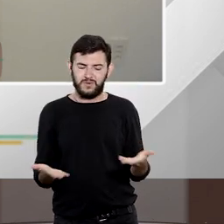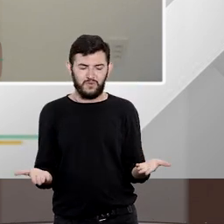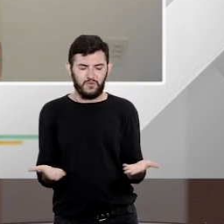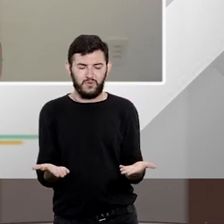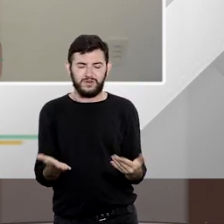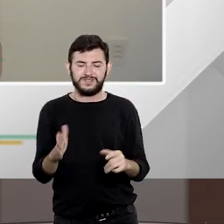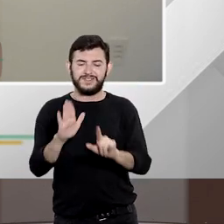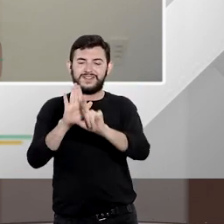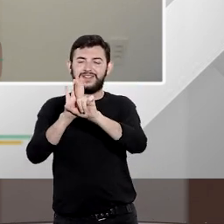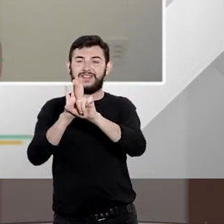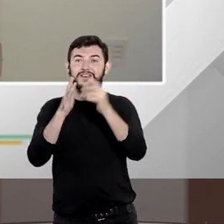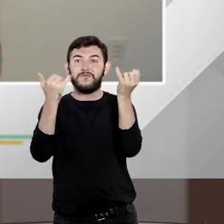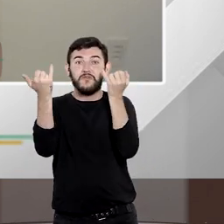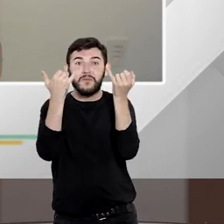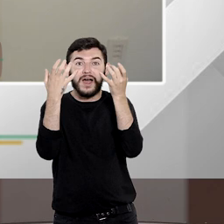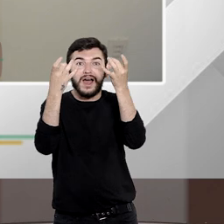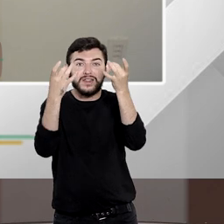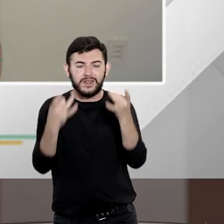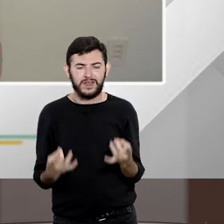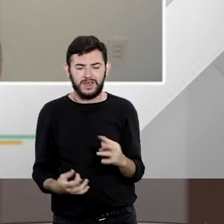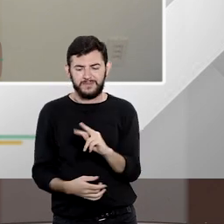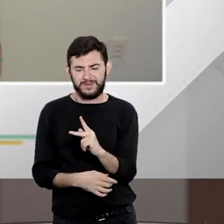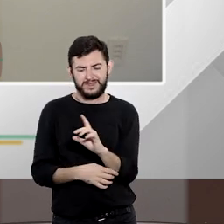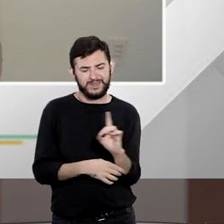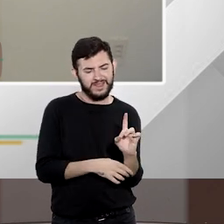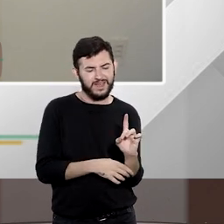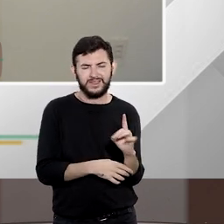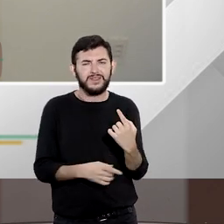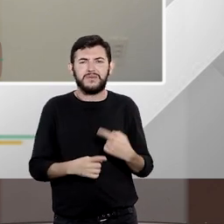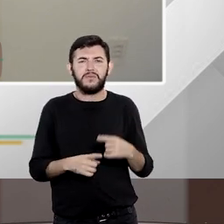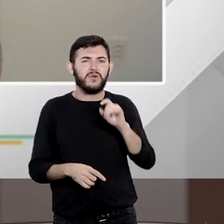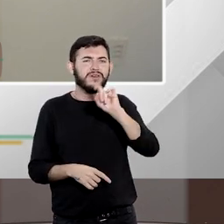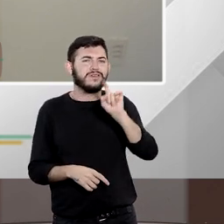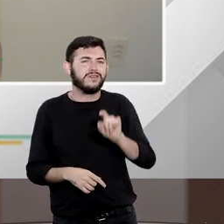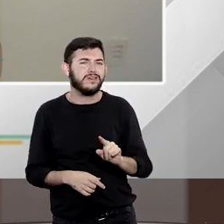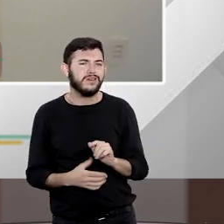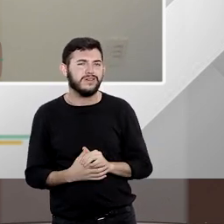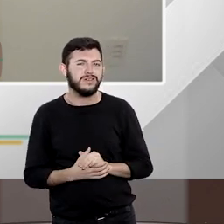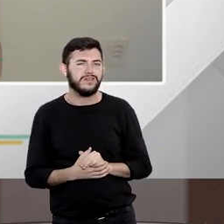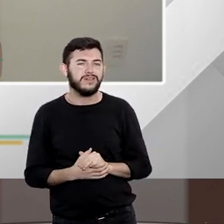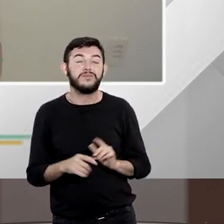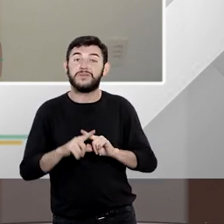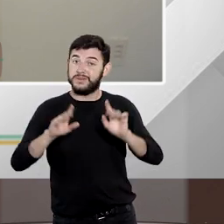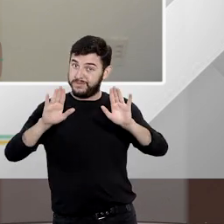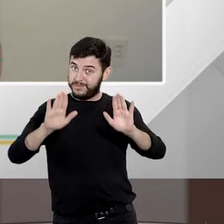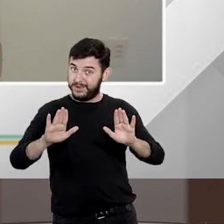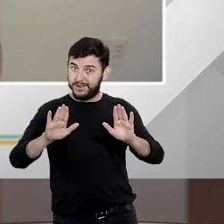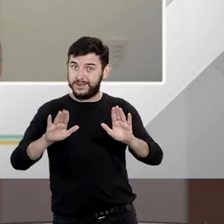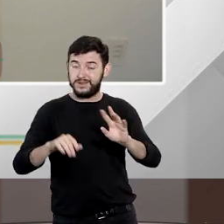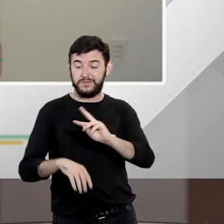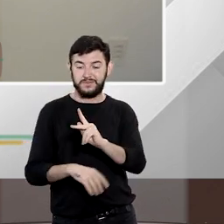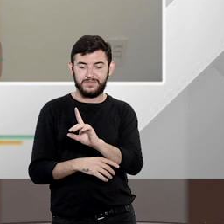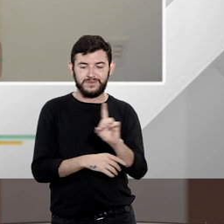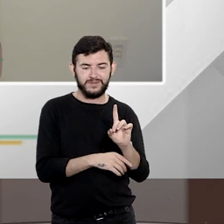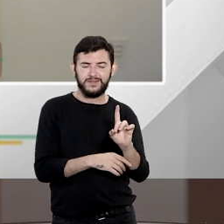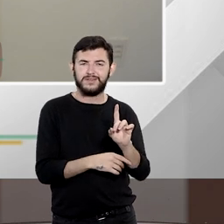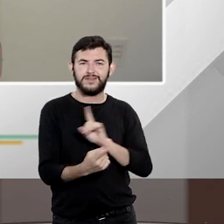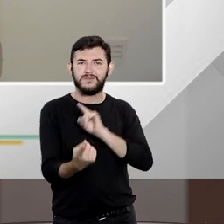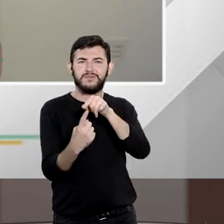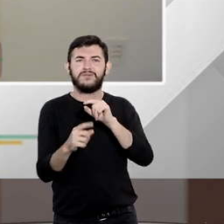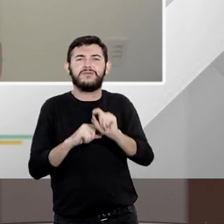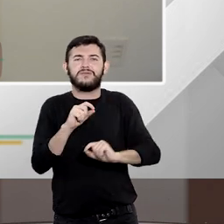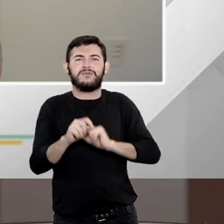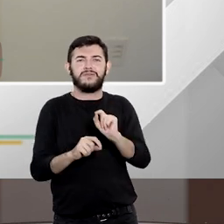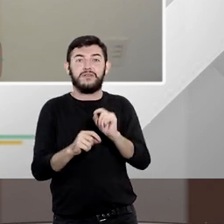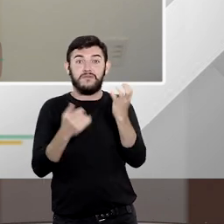informação para que o habeas data para que utilizar o habeas data né mas o habeas data ele não se presta só para ter